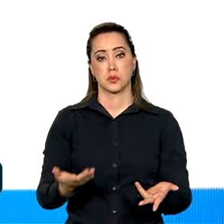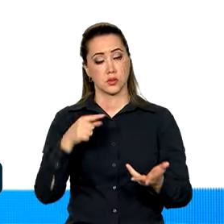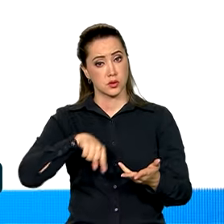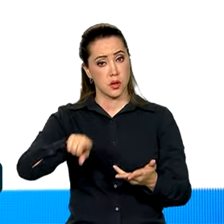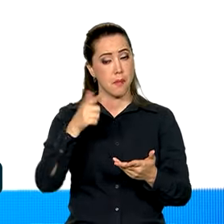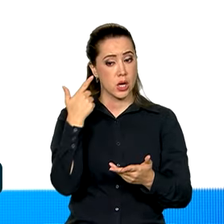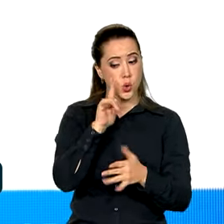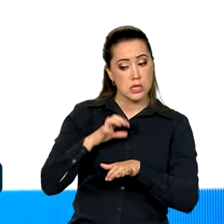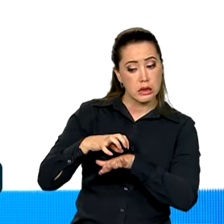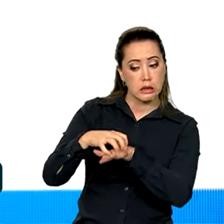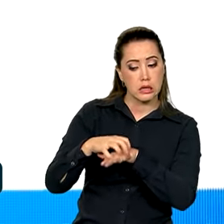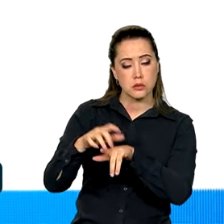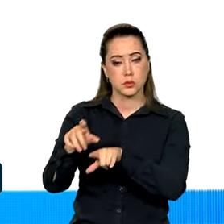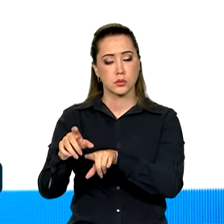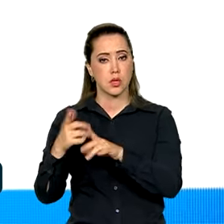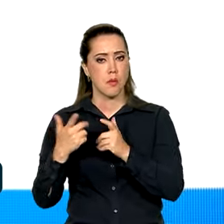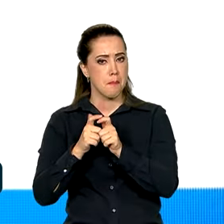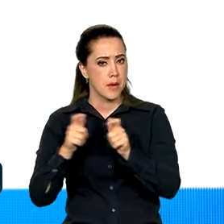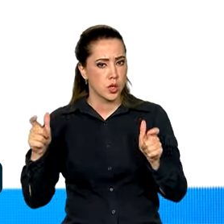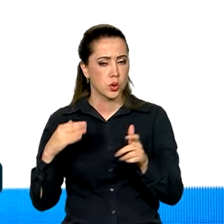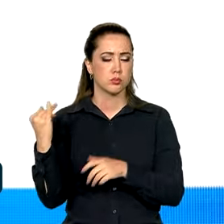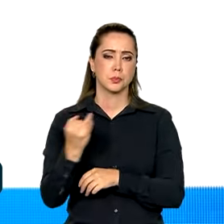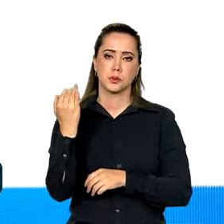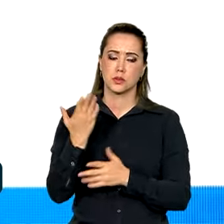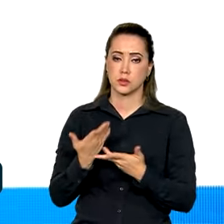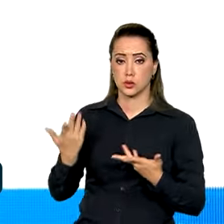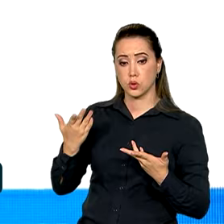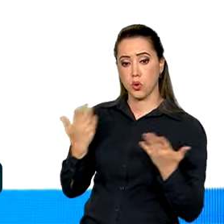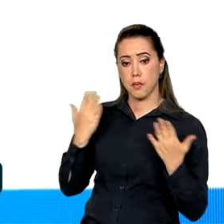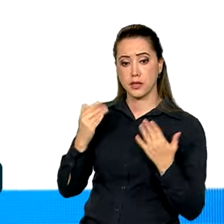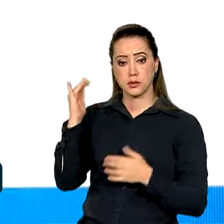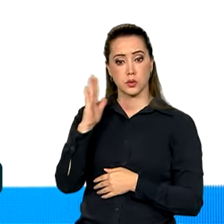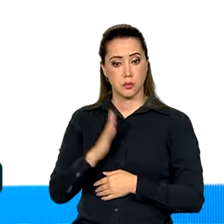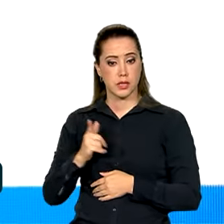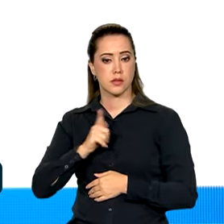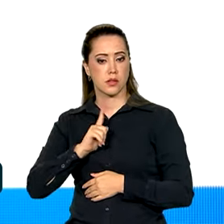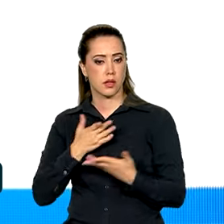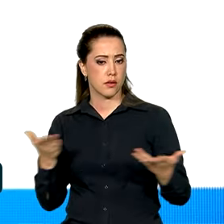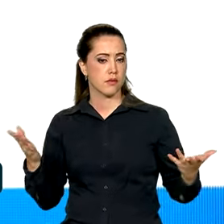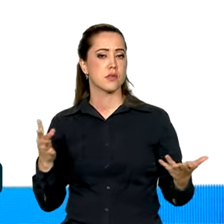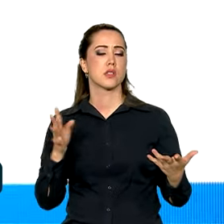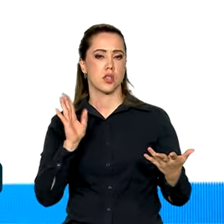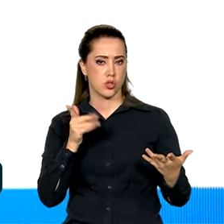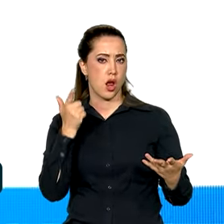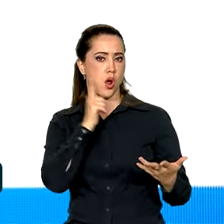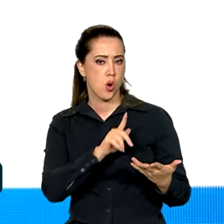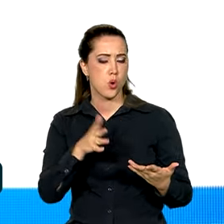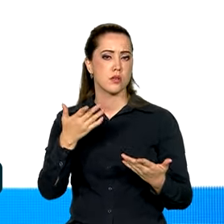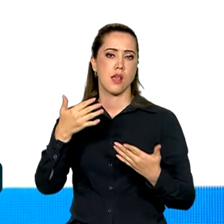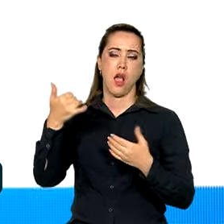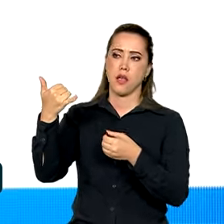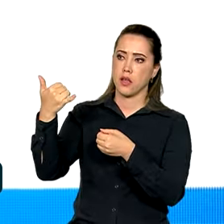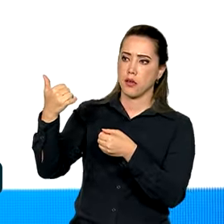para escoar uma parcela ainda mais significativa do que o Brasil produz. Vocês já escoam o minério, mas